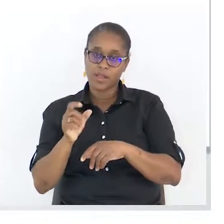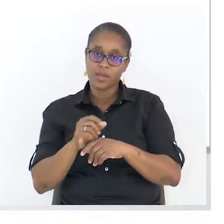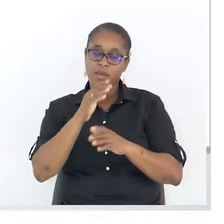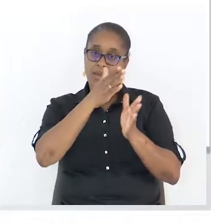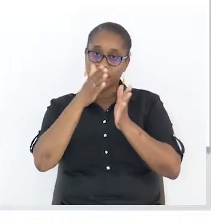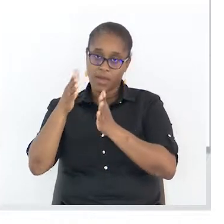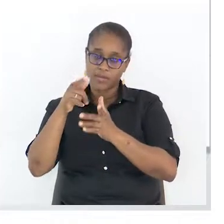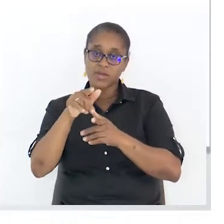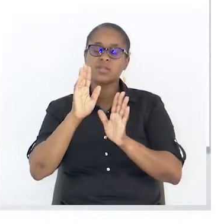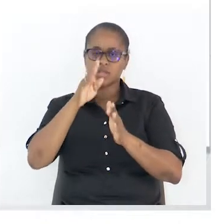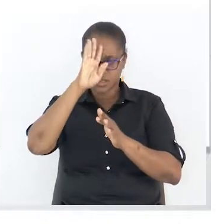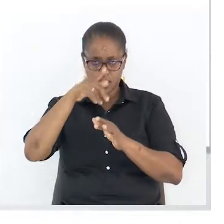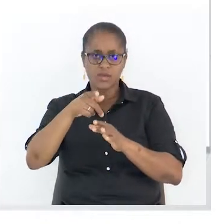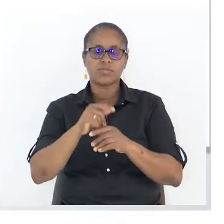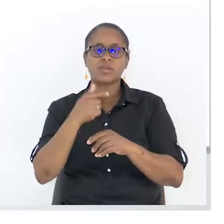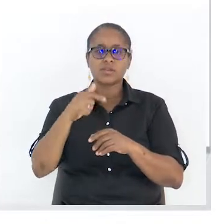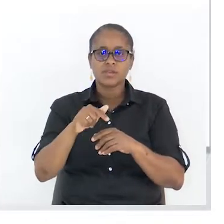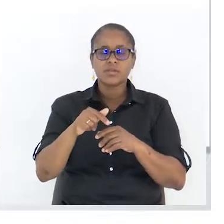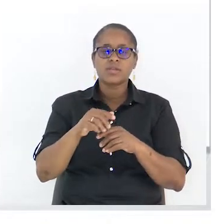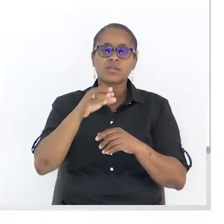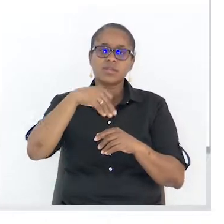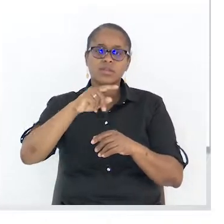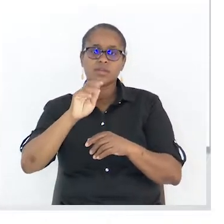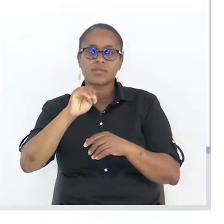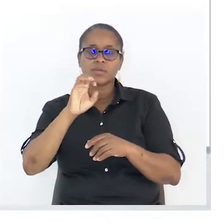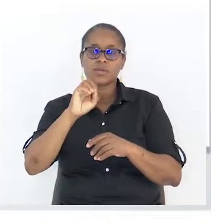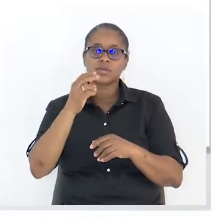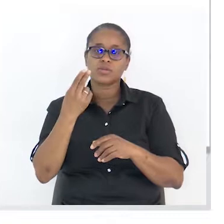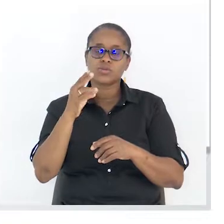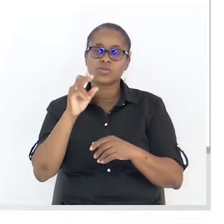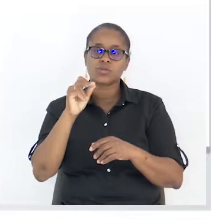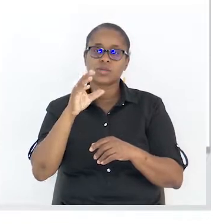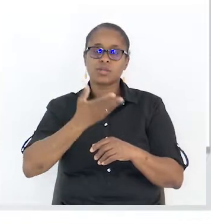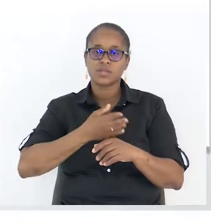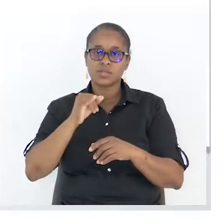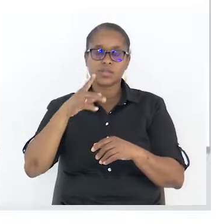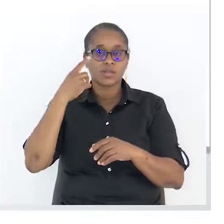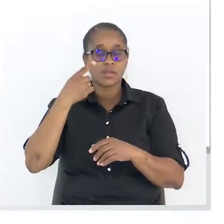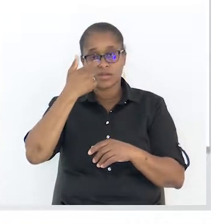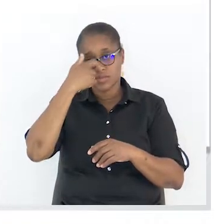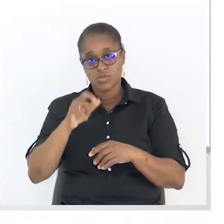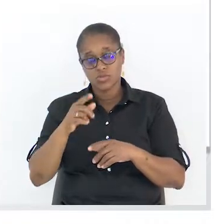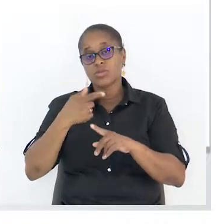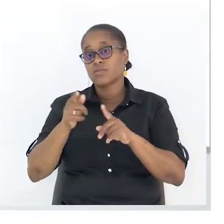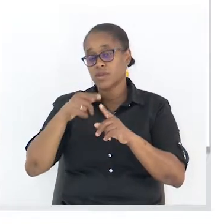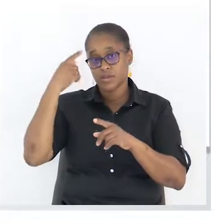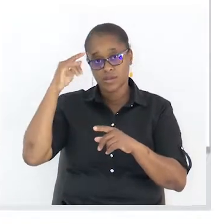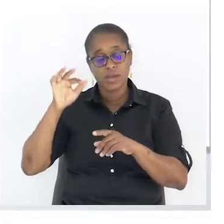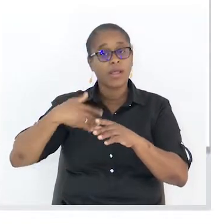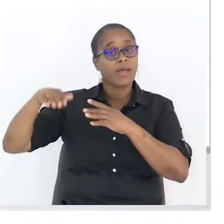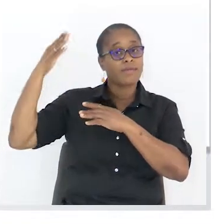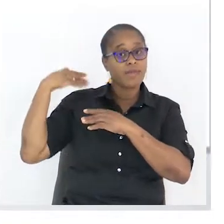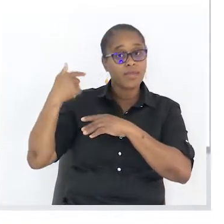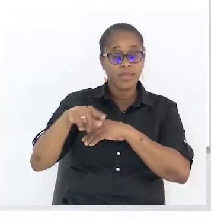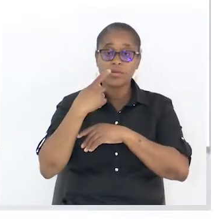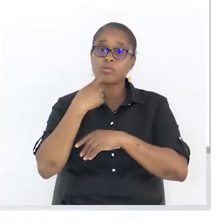alguém sobre determinada ideia. Lá atrás, há lá uma pergunta para tu dizeres qual é que é a intenção comunicativa desse género do texto.